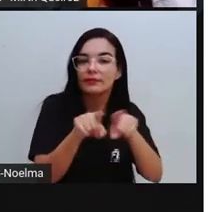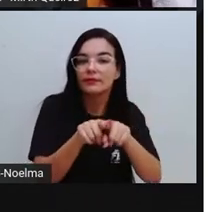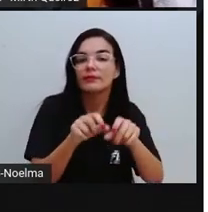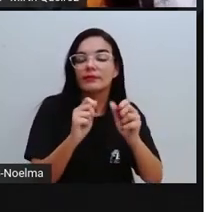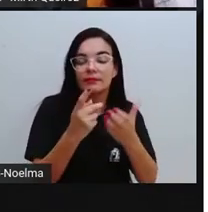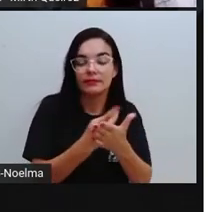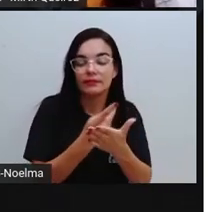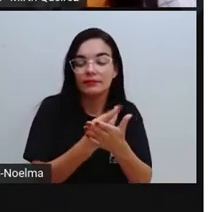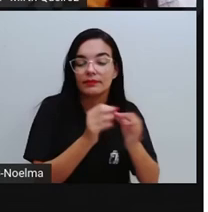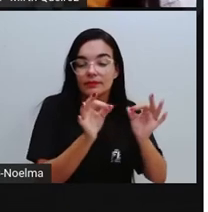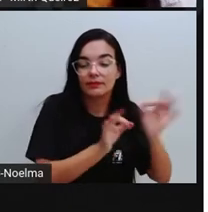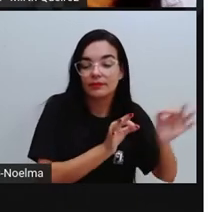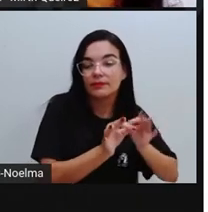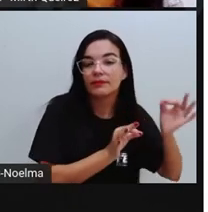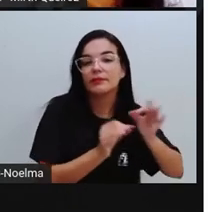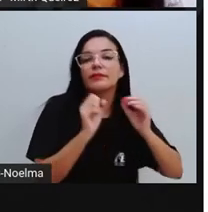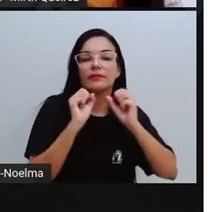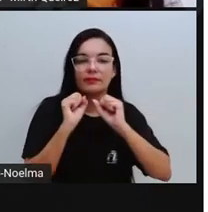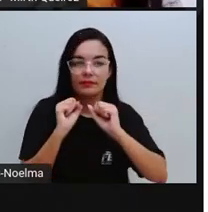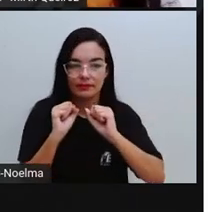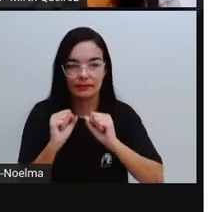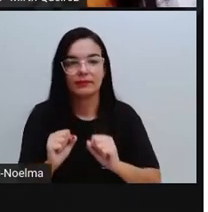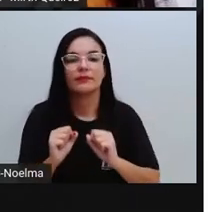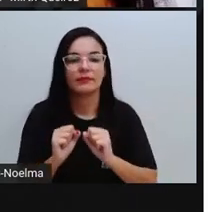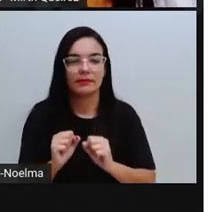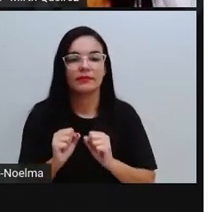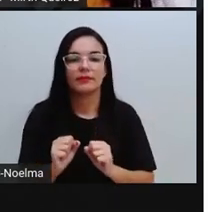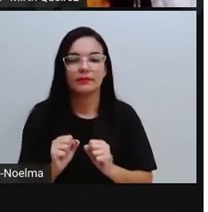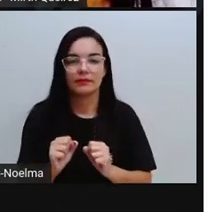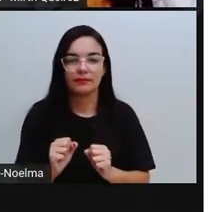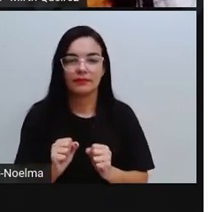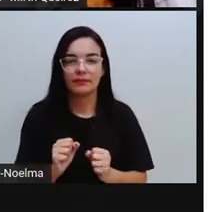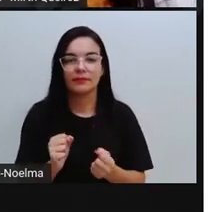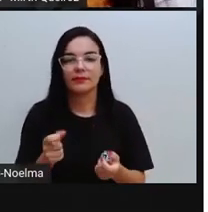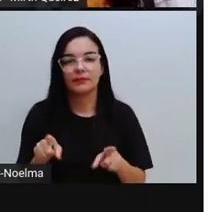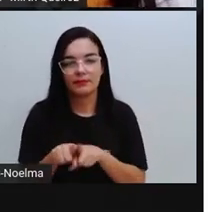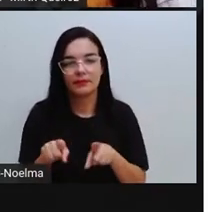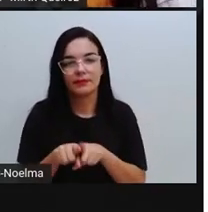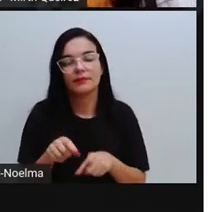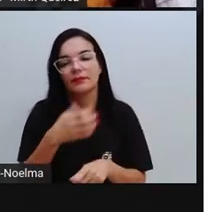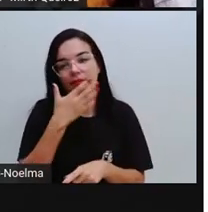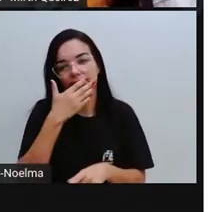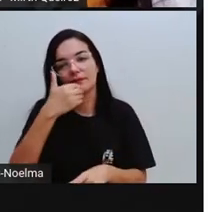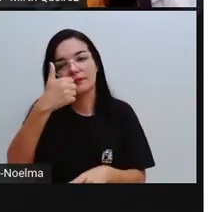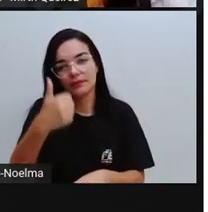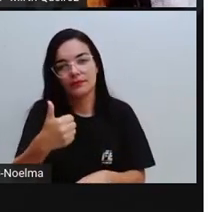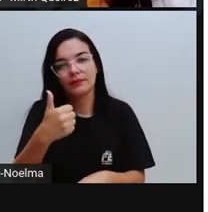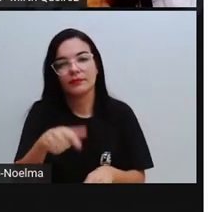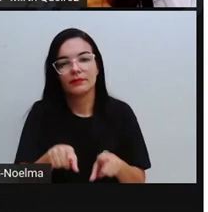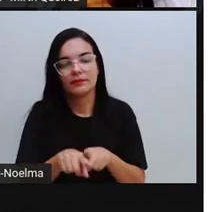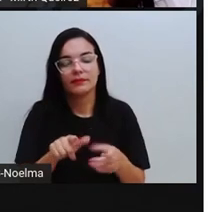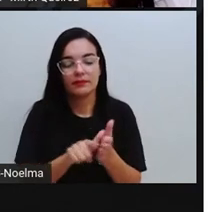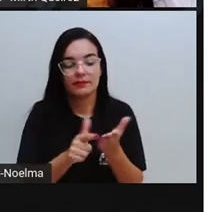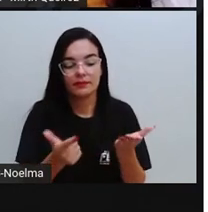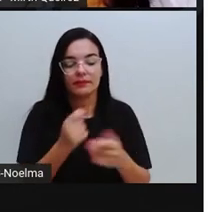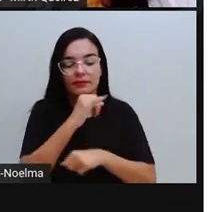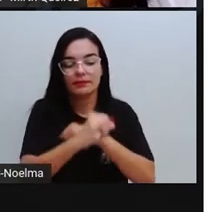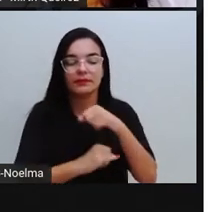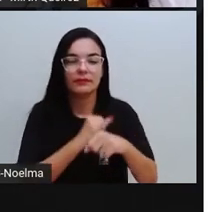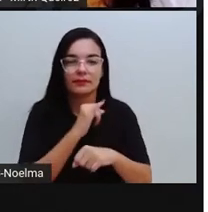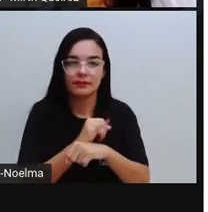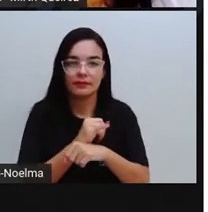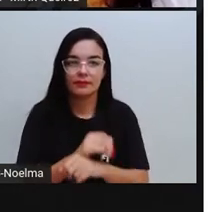o que estava errado, acrescentar alguma coisa, alguma informação que ficou faltando, é uma das vantagens aí do jornal